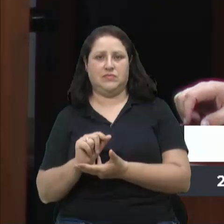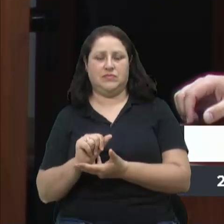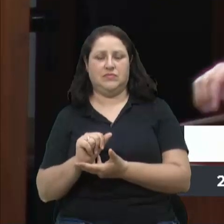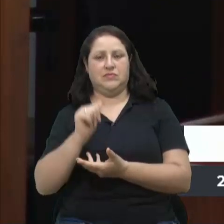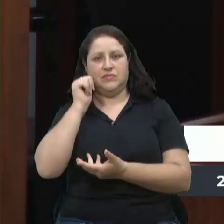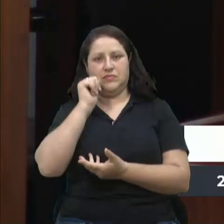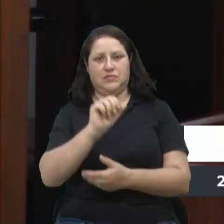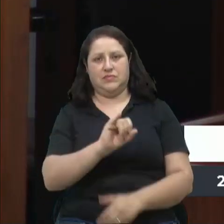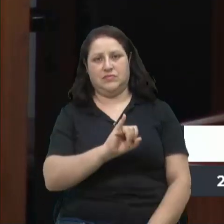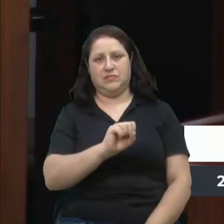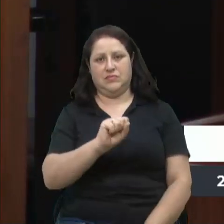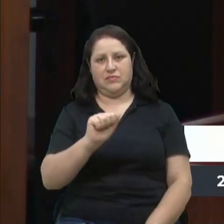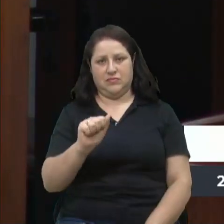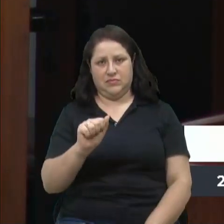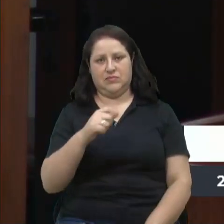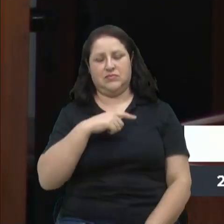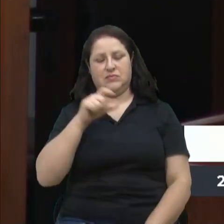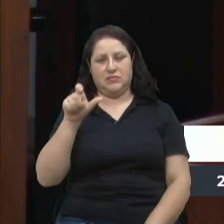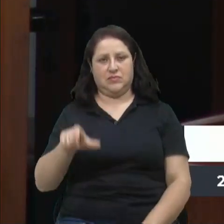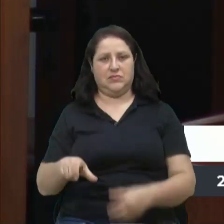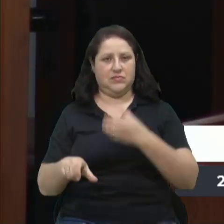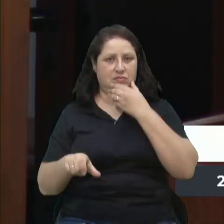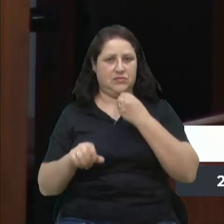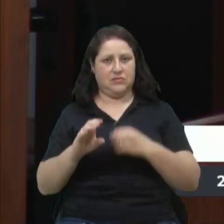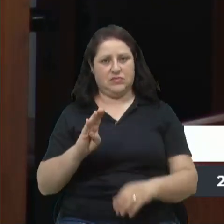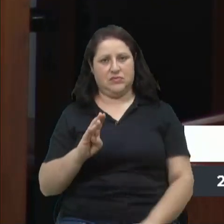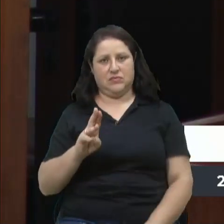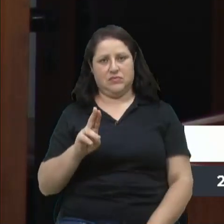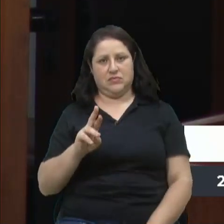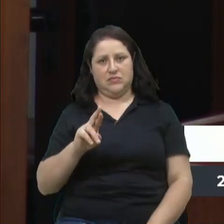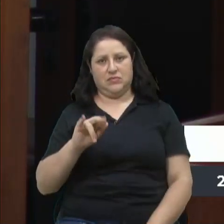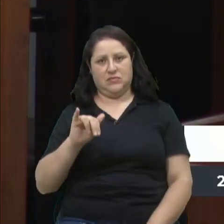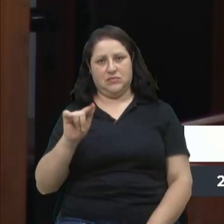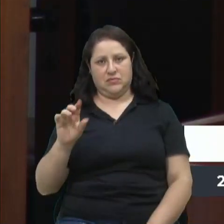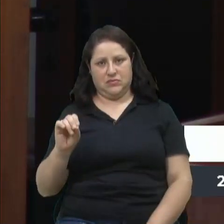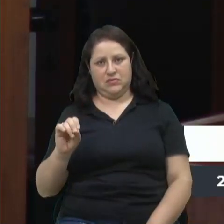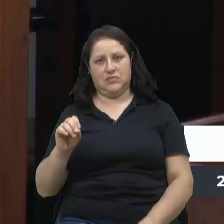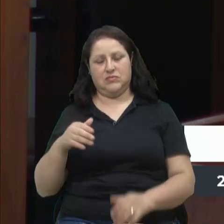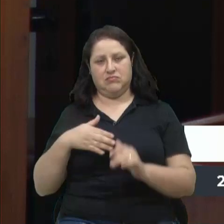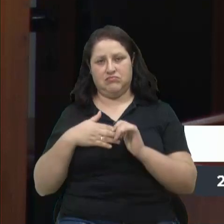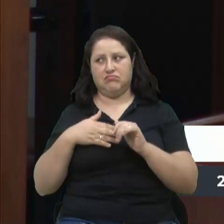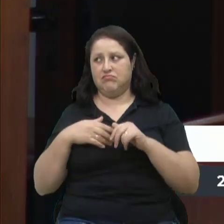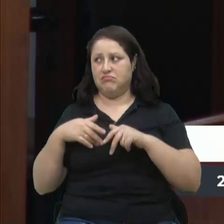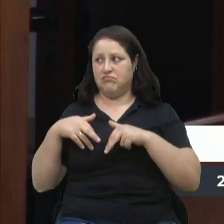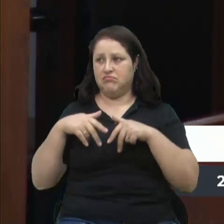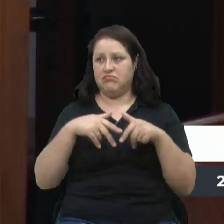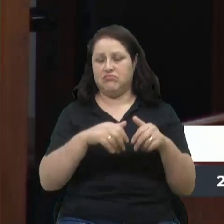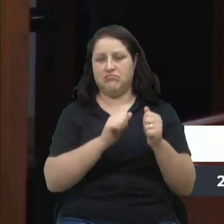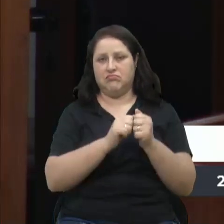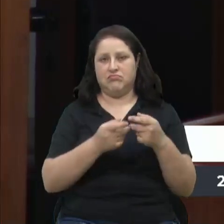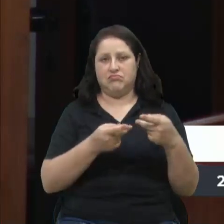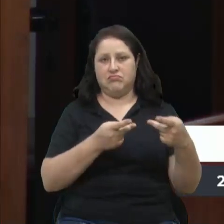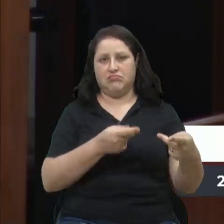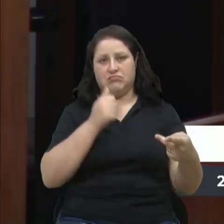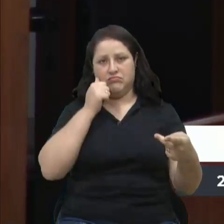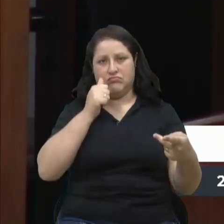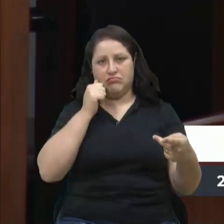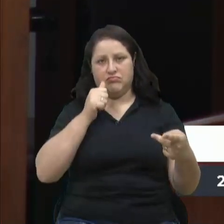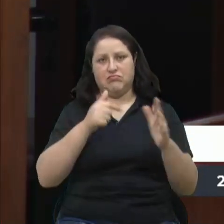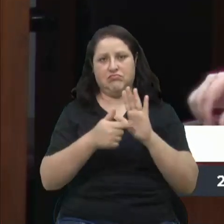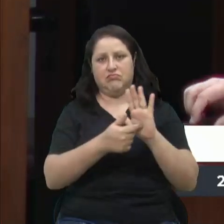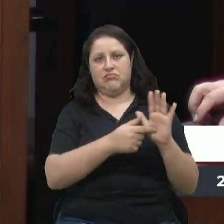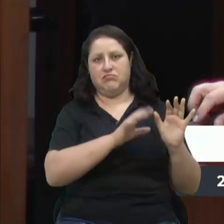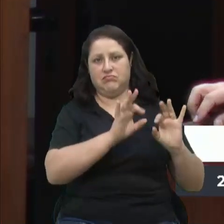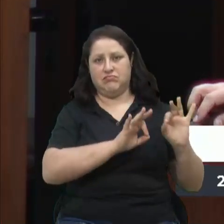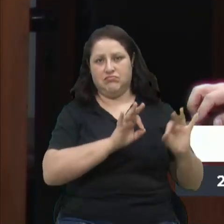Isa, o deputado Burgo nos acompanhou em toda essa visitação também, a Isa apresentou o projeto e apresentou aquilo que a Casa